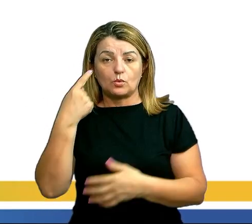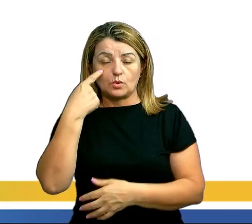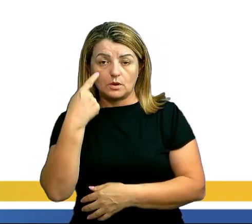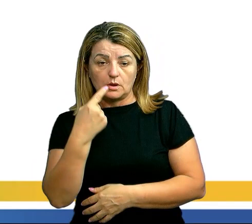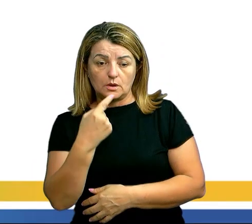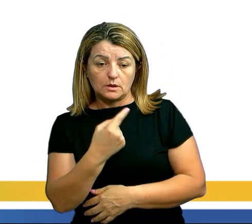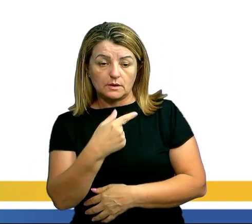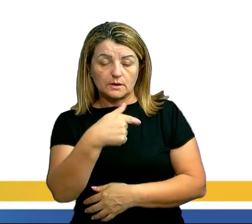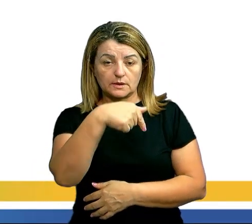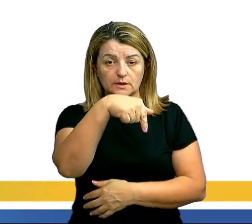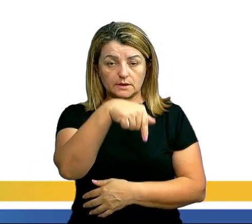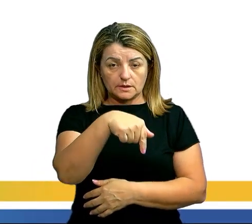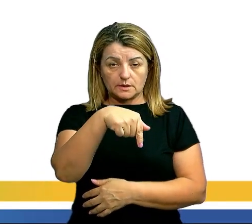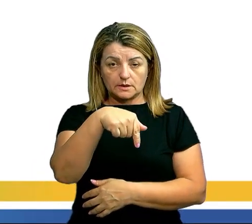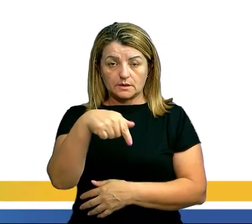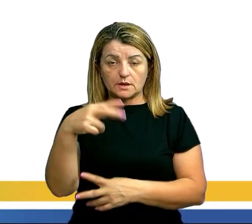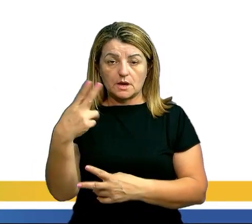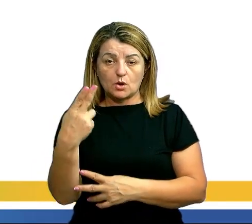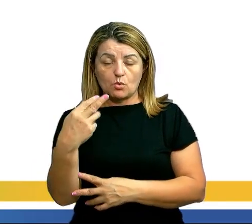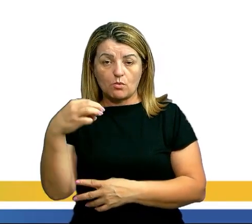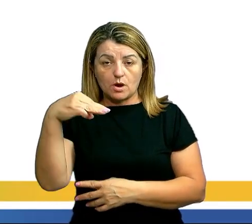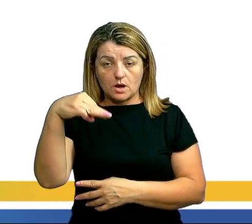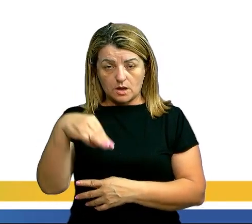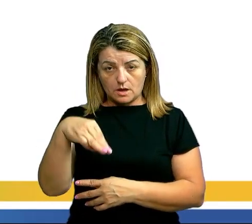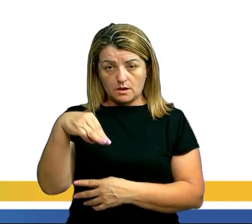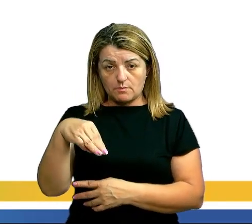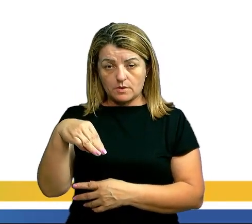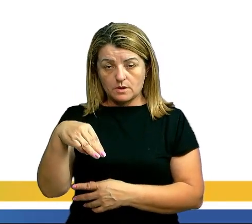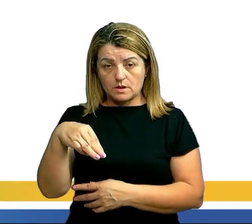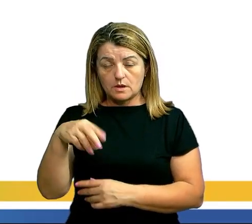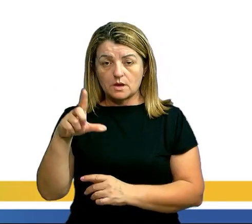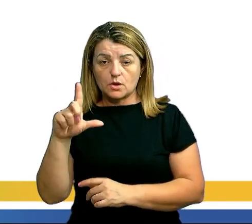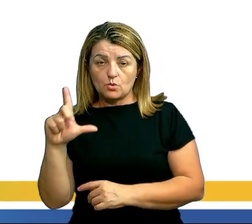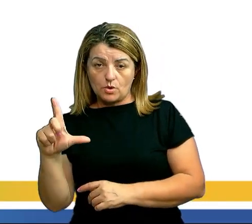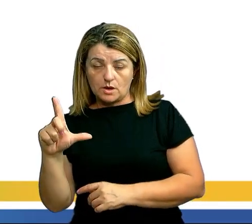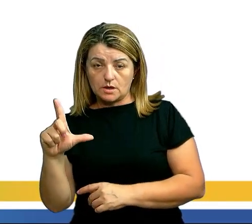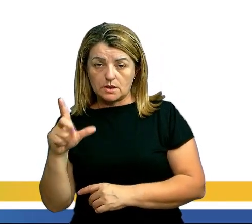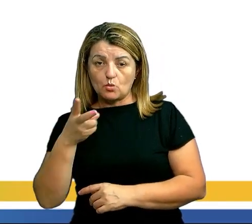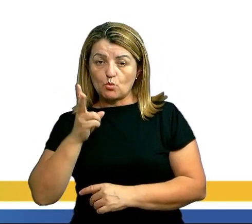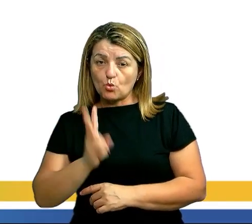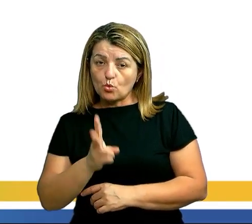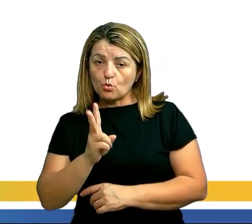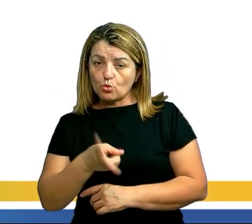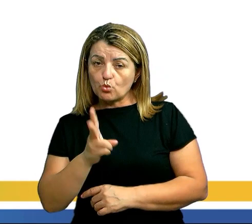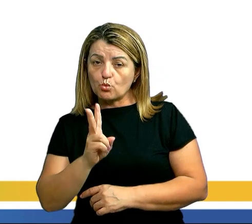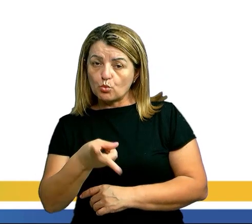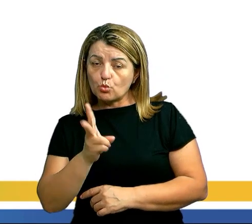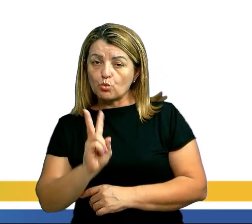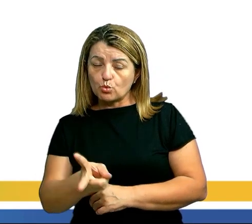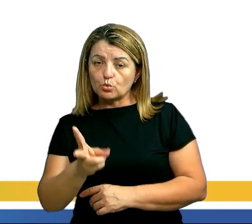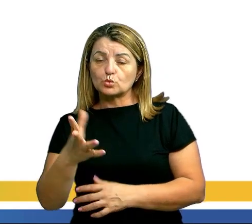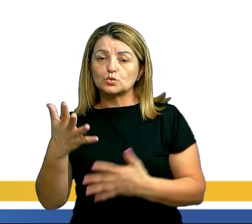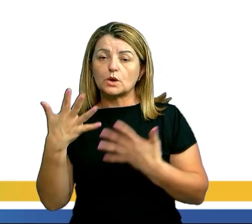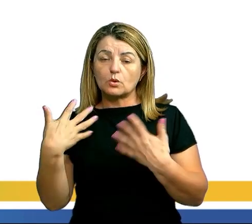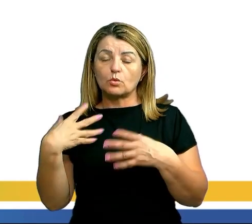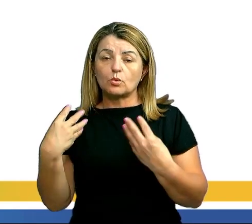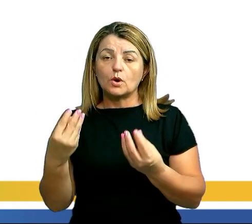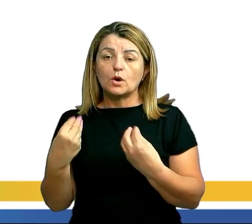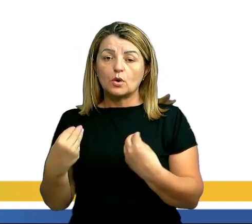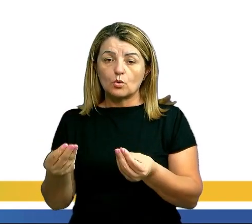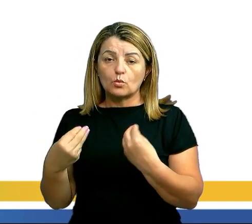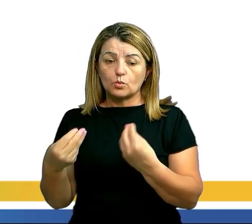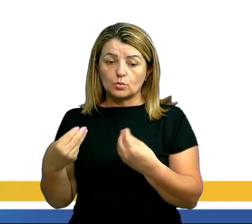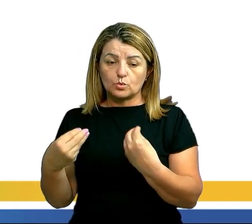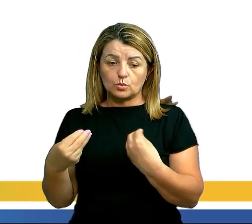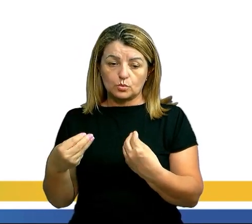M, que é massa, e o L, que é uma constante de calor. Essas constantes de calor, tanto do calor sensível, que é o Czinho, como